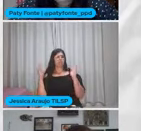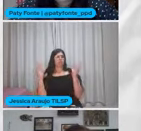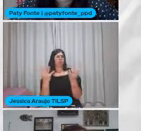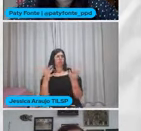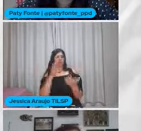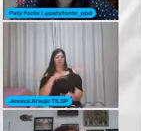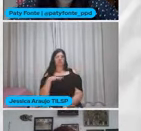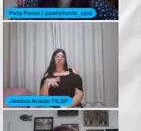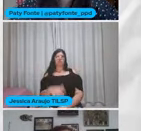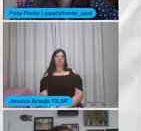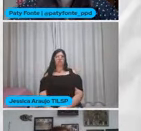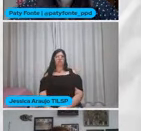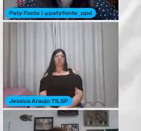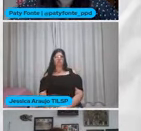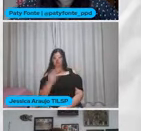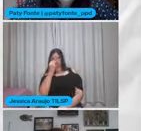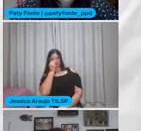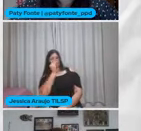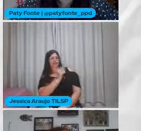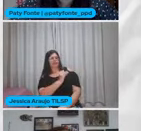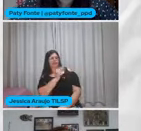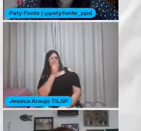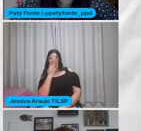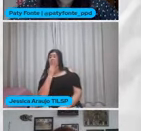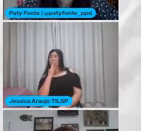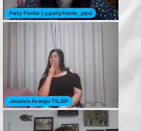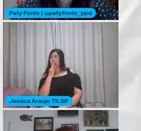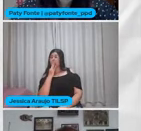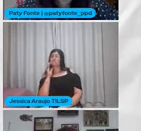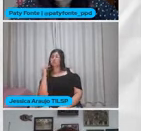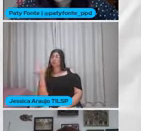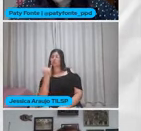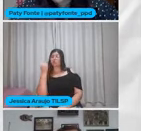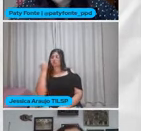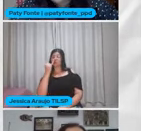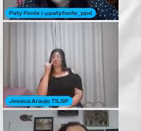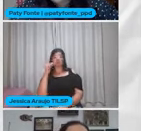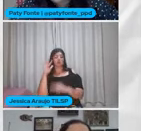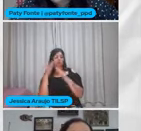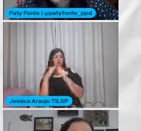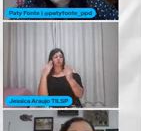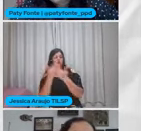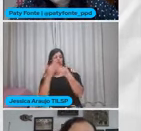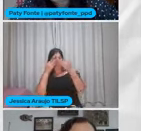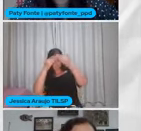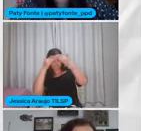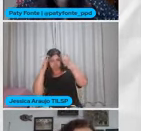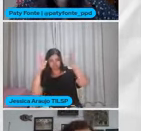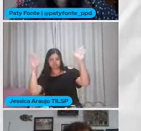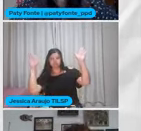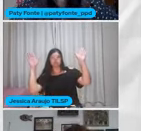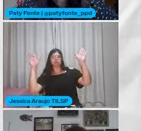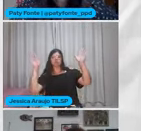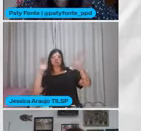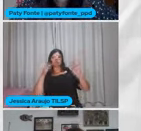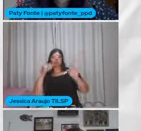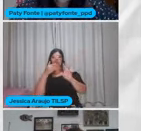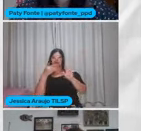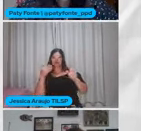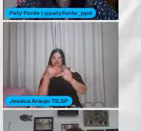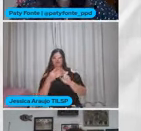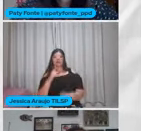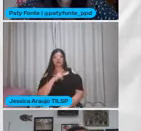A gente não vai ignorar O que a criança conhece Mas é importante Que a escola Amplie o quadro De referência da criança